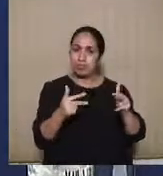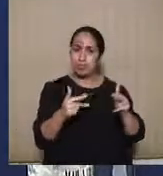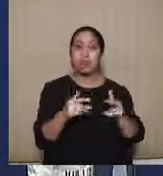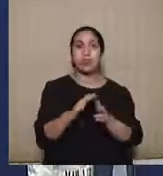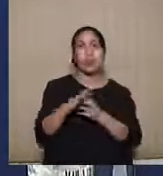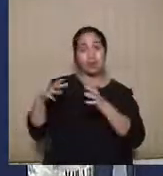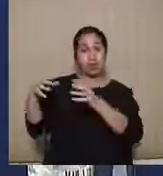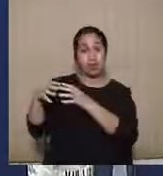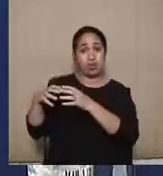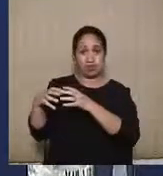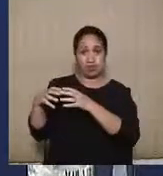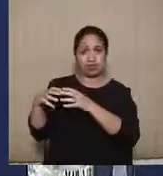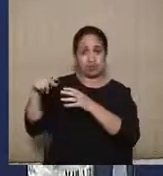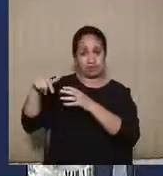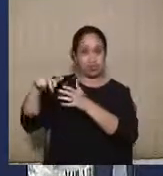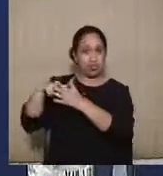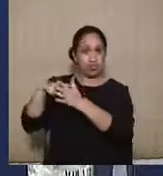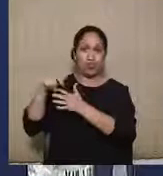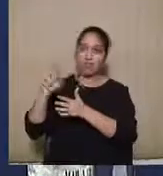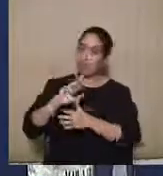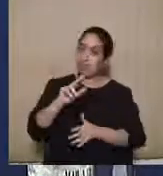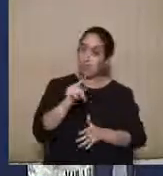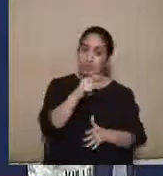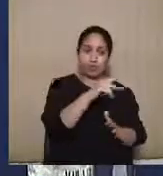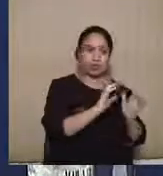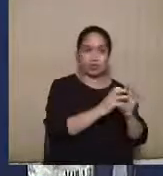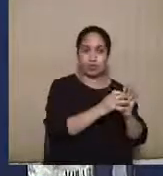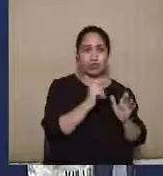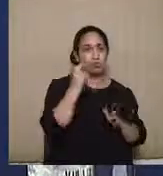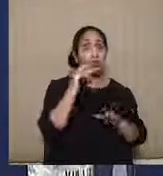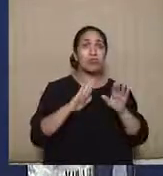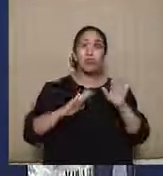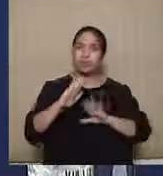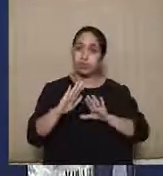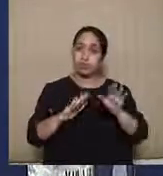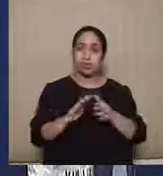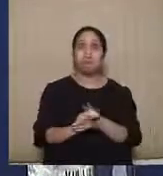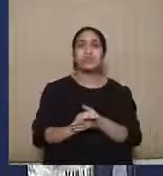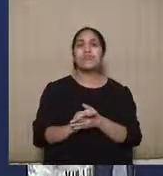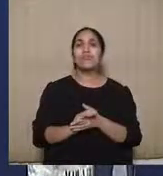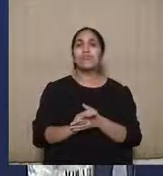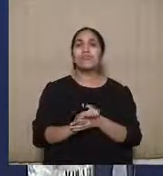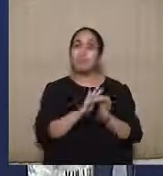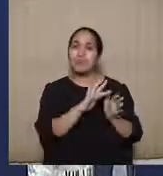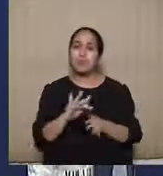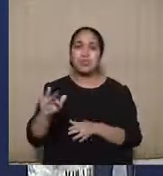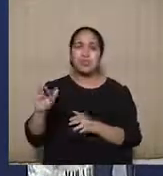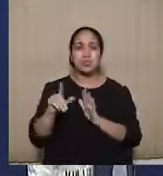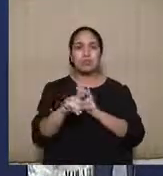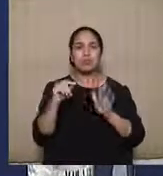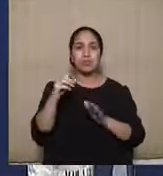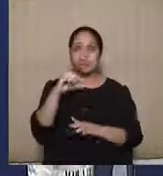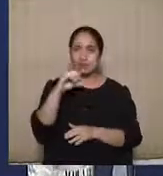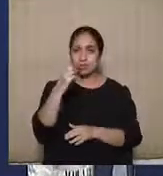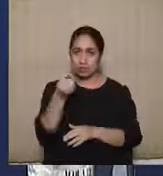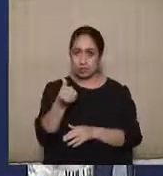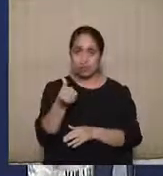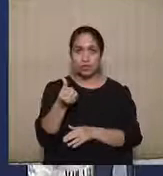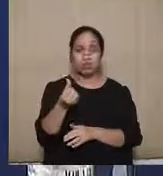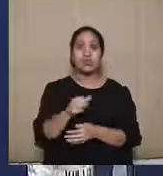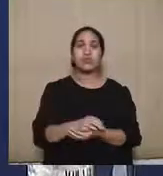a coligação e não o partido. Então, esse também é um cuidado que se deve ter. O procedimento do artigo 96, ele é extremamente